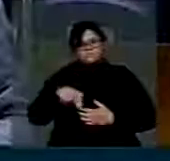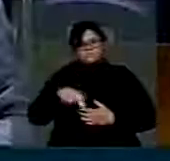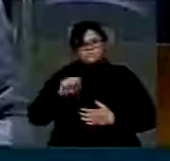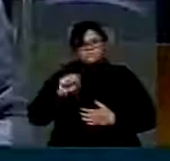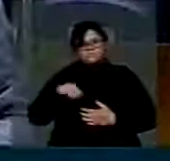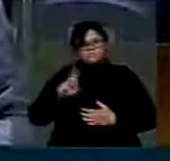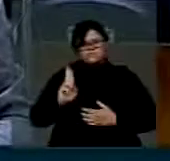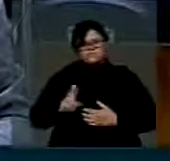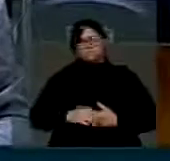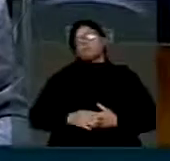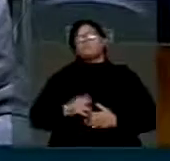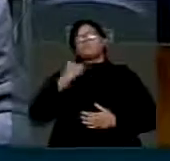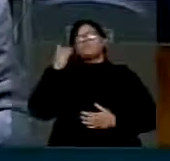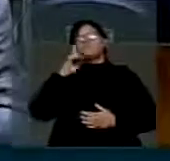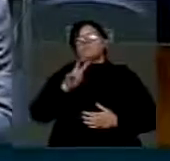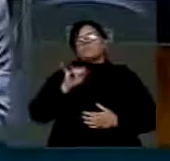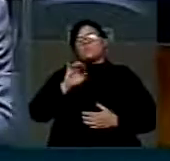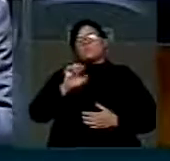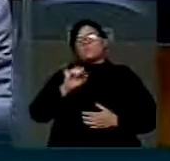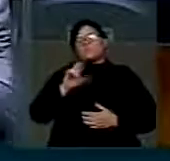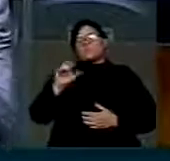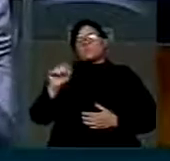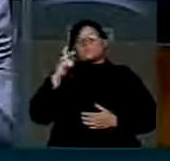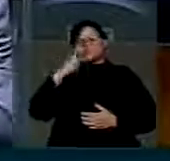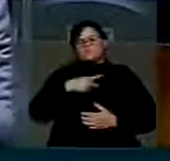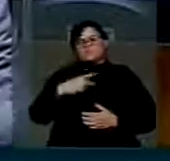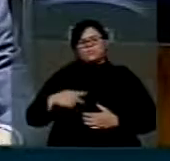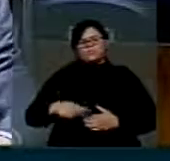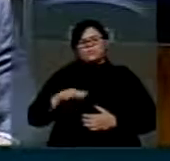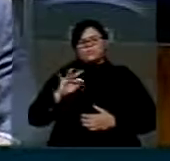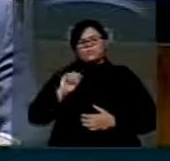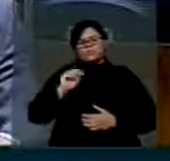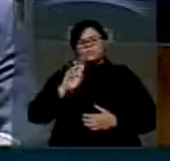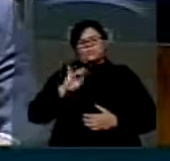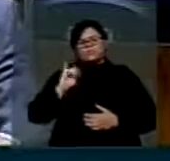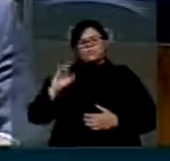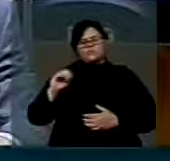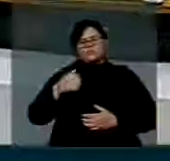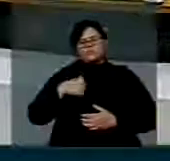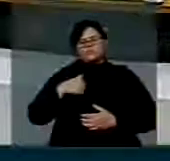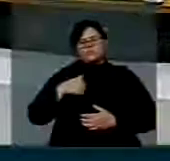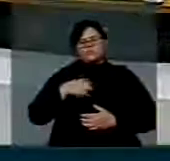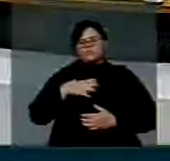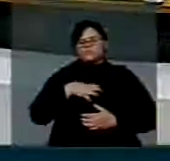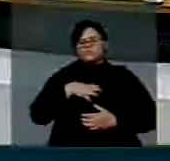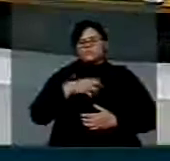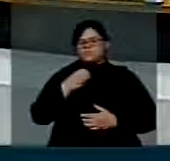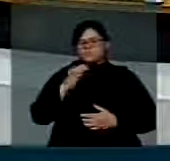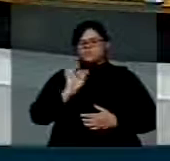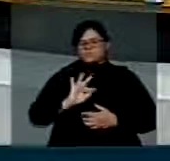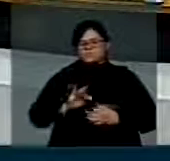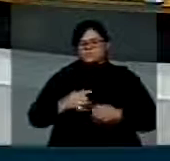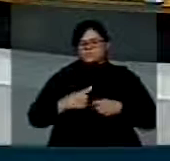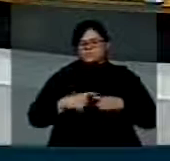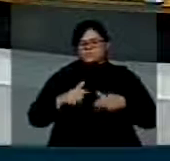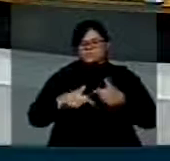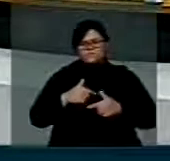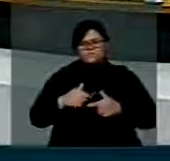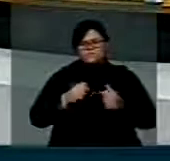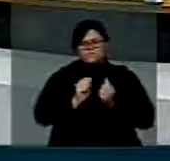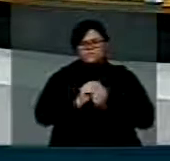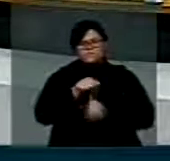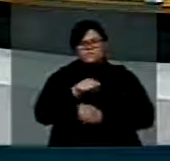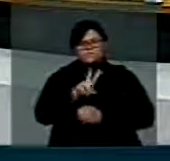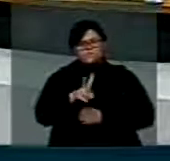Deputado Vieira da Cunha Presidente Fábio Tratti, eu tenho tido o privilégio de trabalhar lado a lado com V. Exª